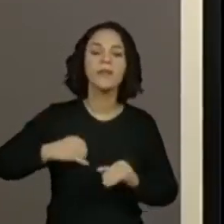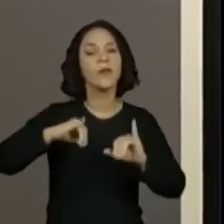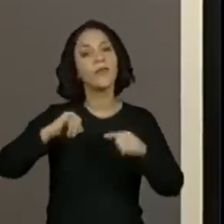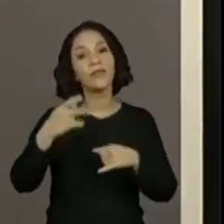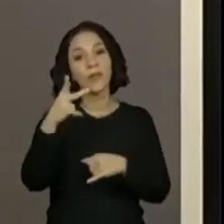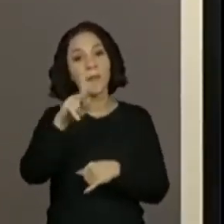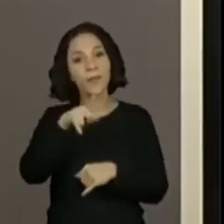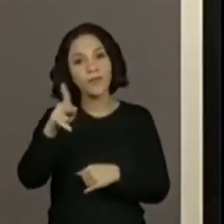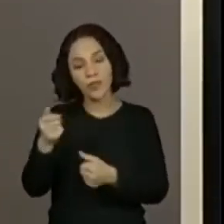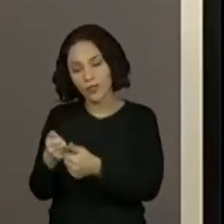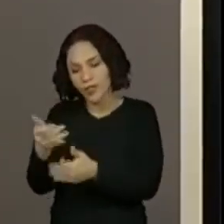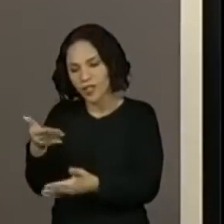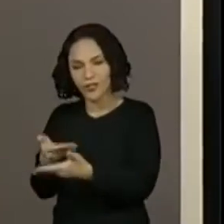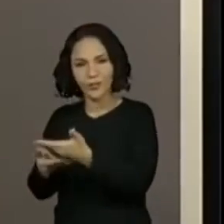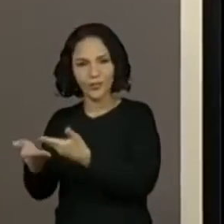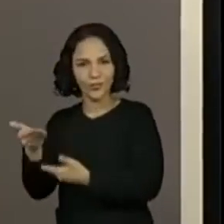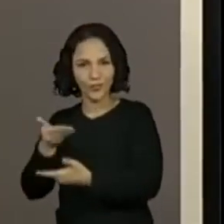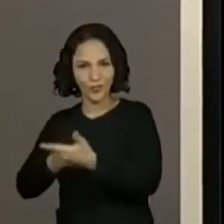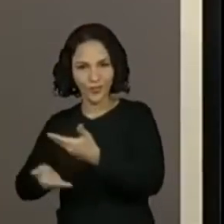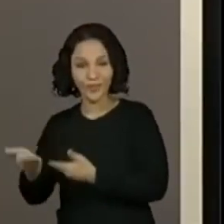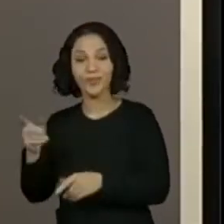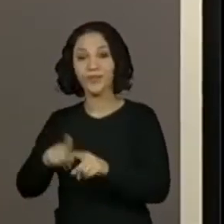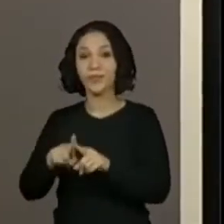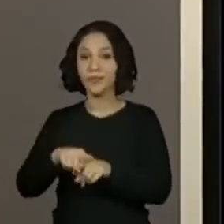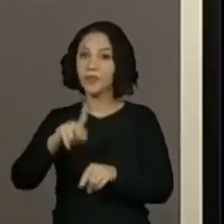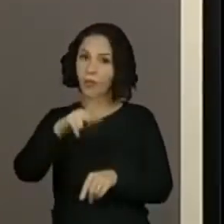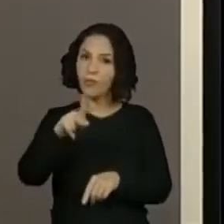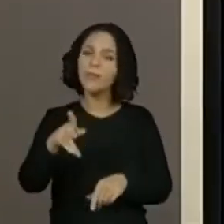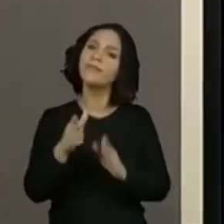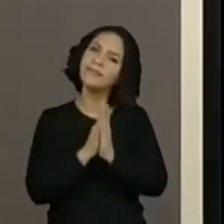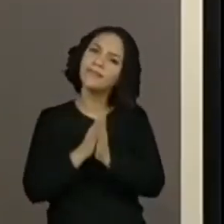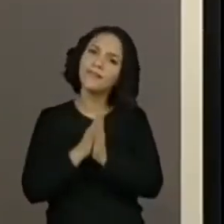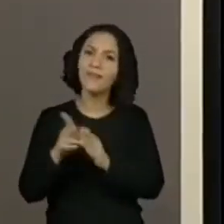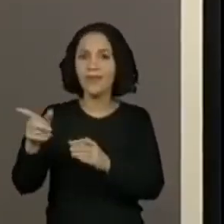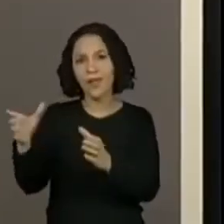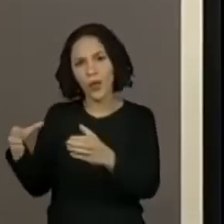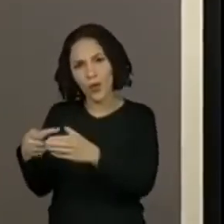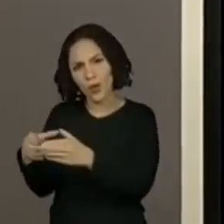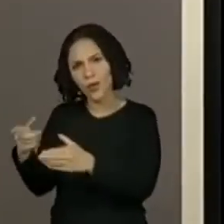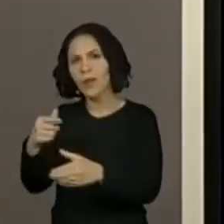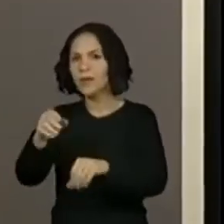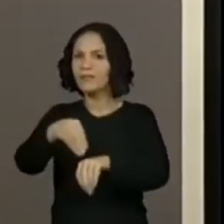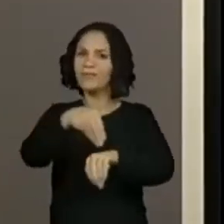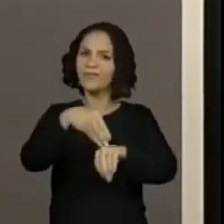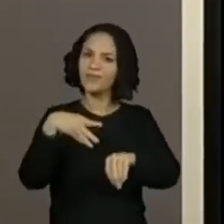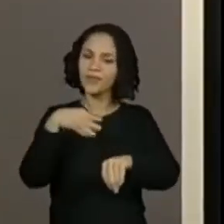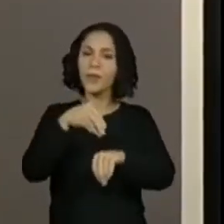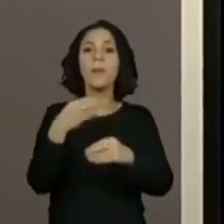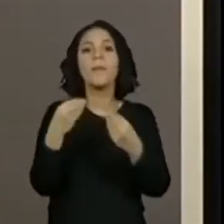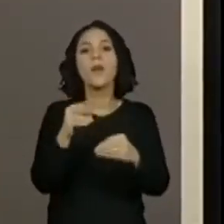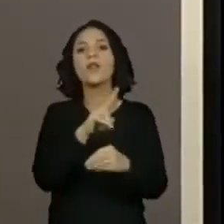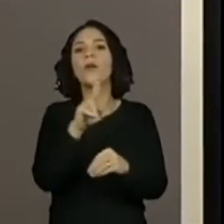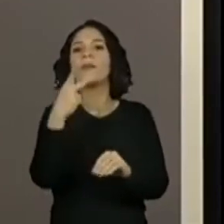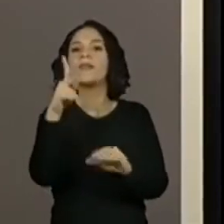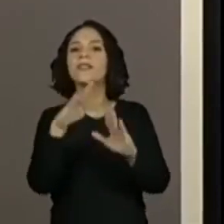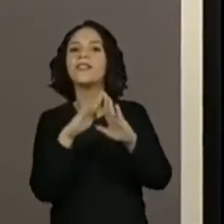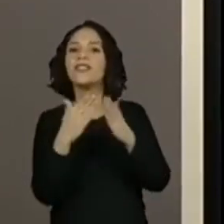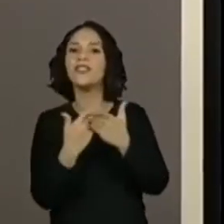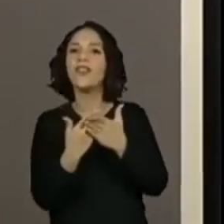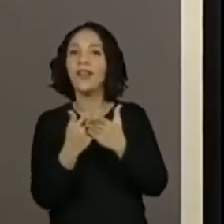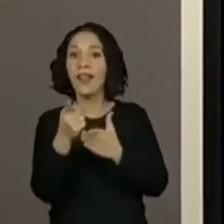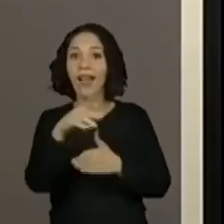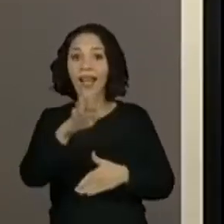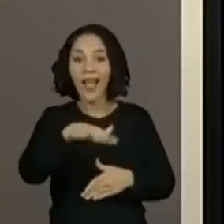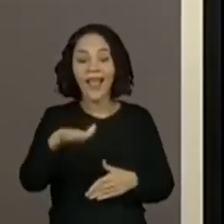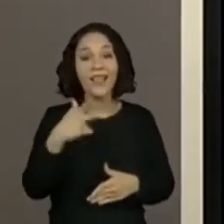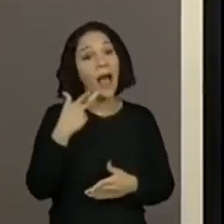professor a interação. E o professor também participe, trazendo para nós a quadrinha. Coloca o nome da escola, eu acho importante isso para as crianças. A